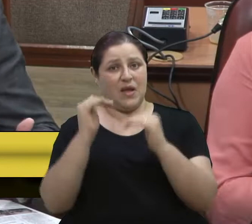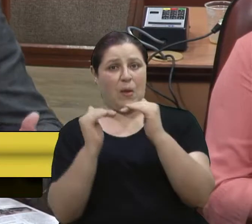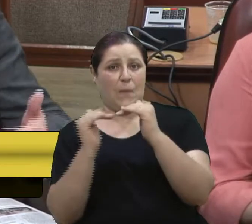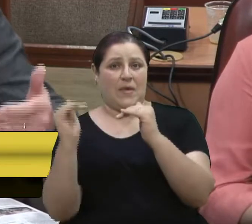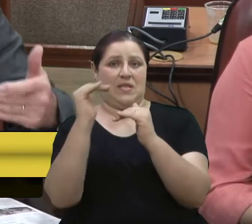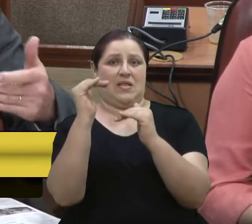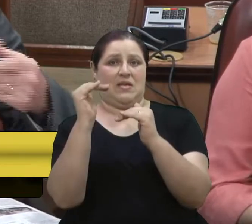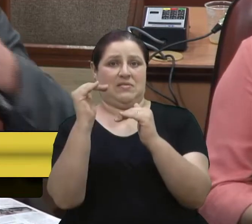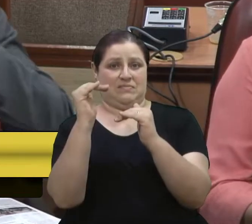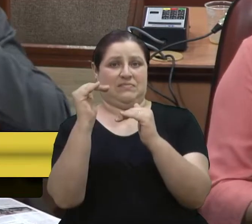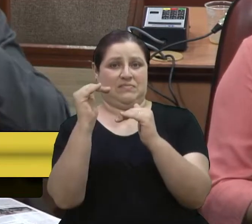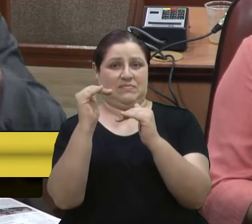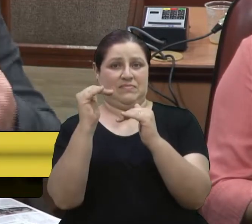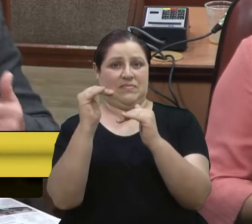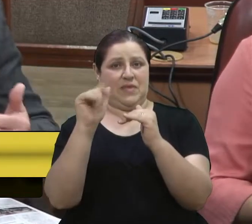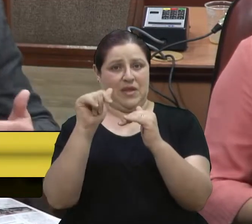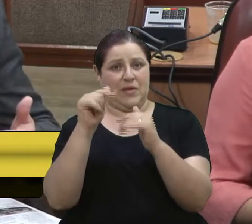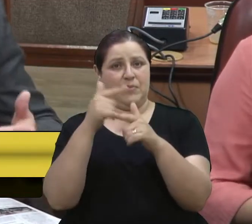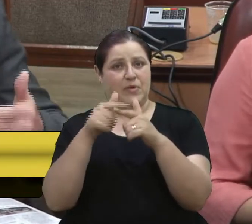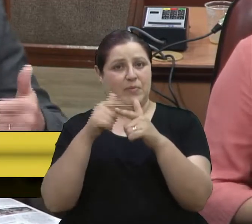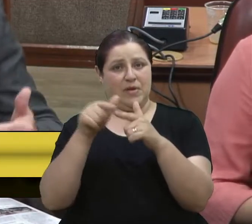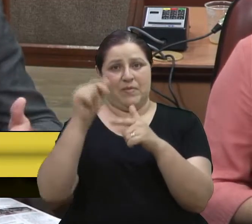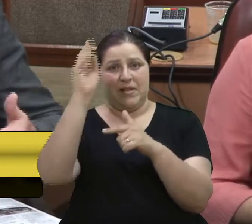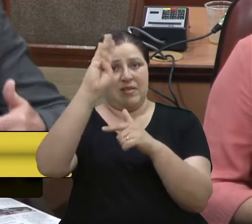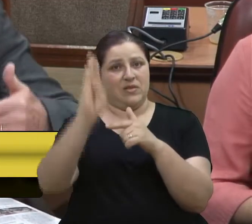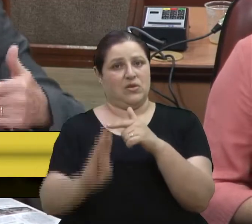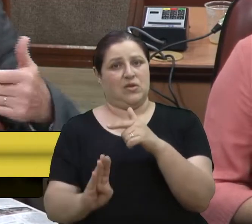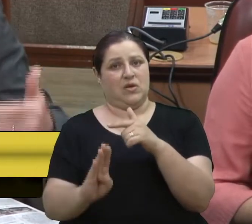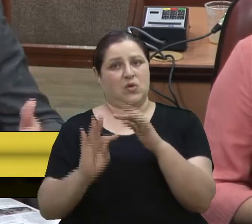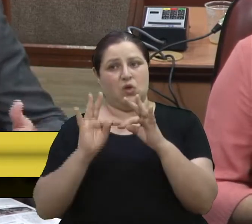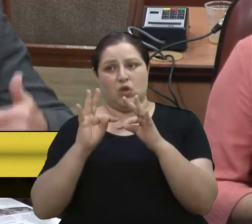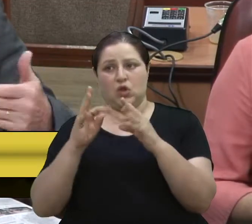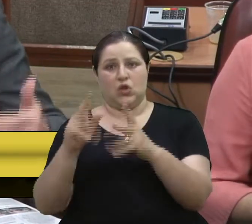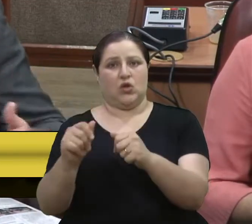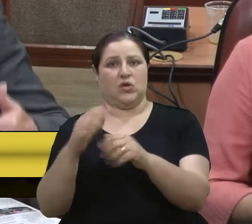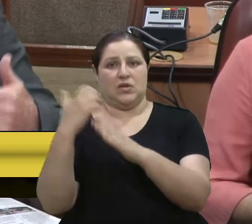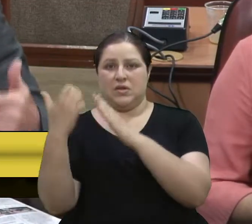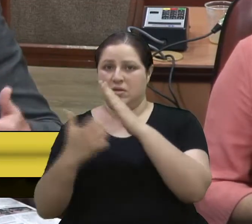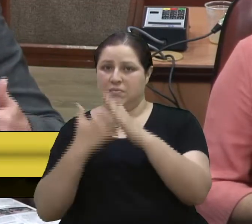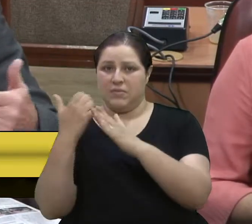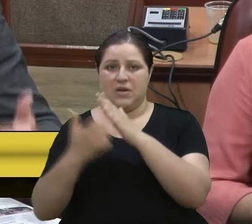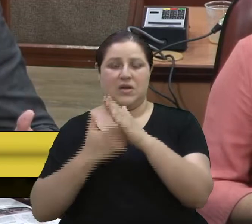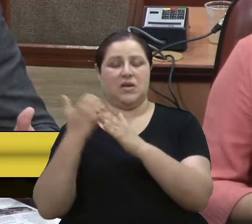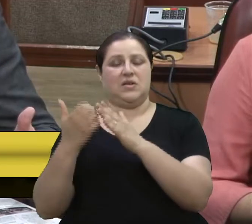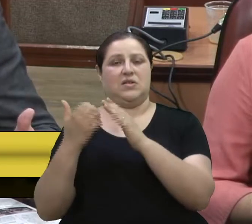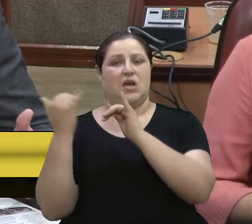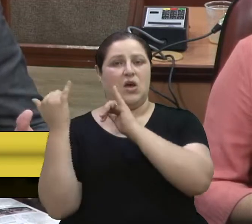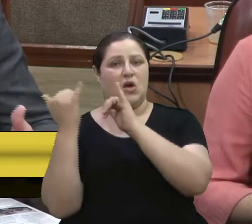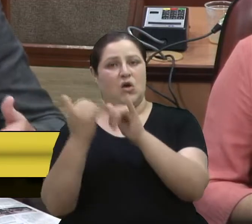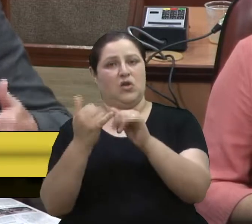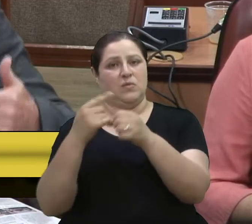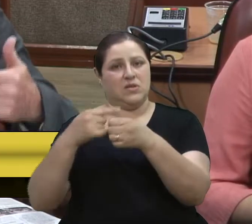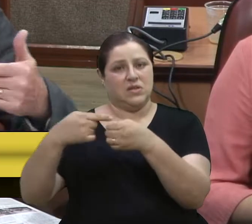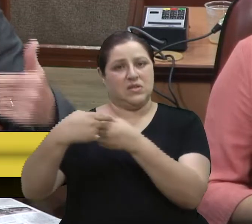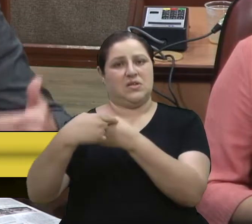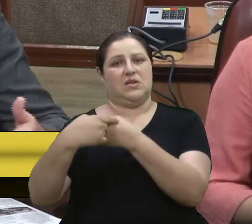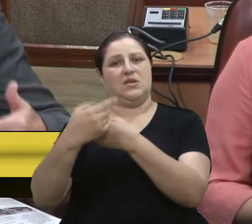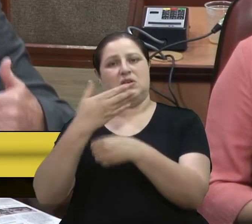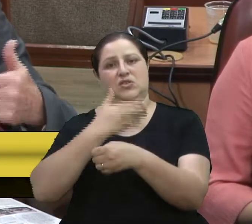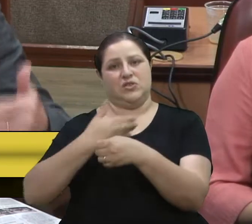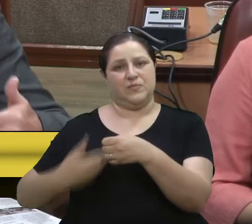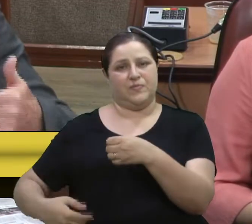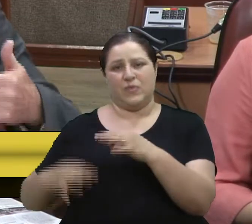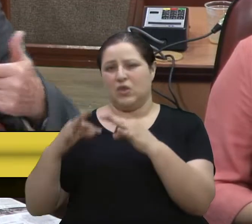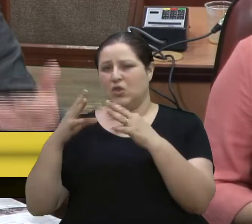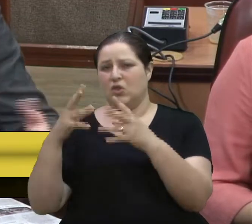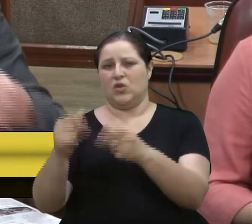É um problema nacional. Todas as empresas que fazem transporte público, todas as prefeituras